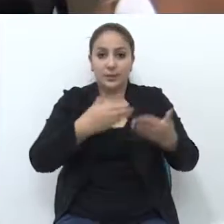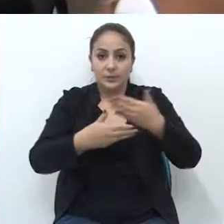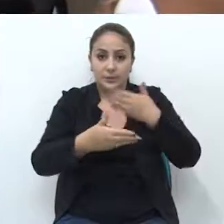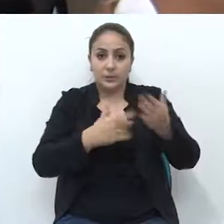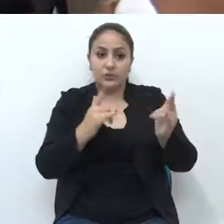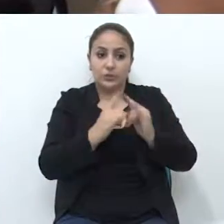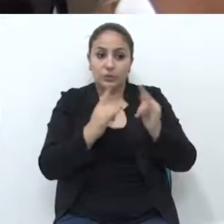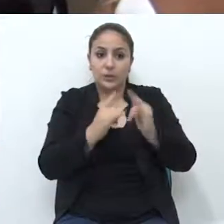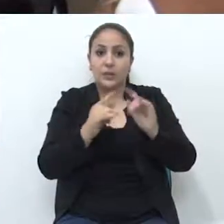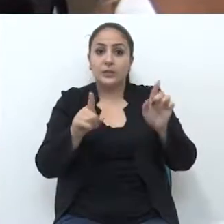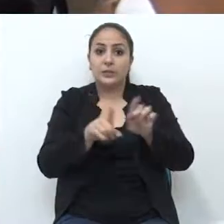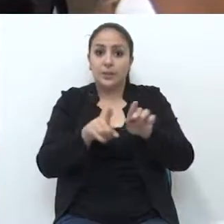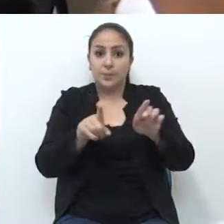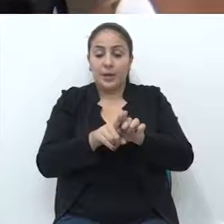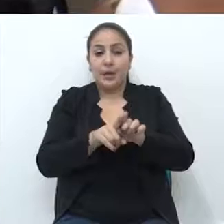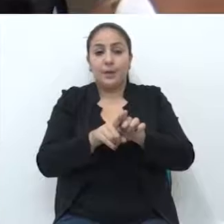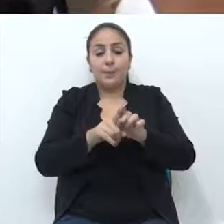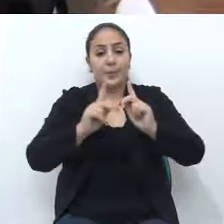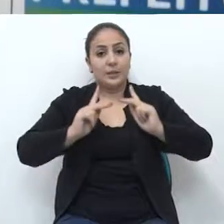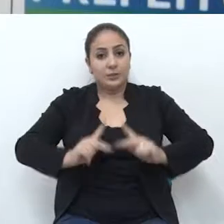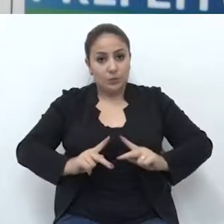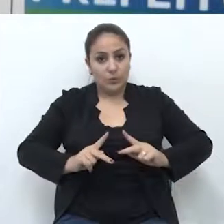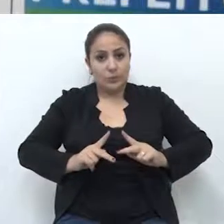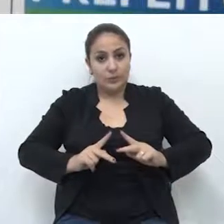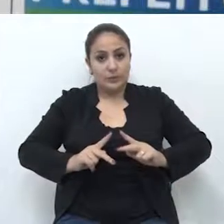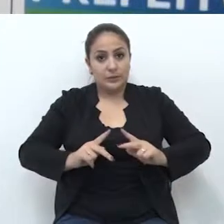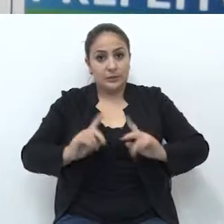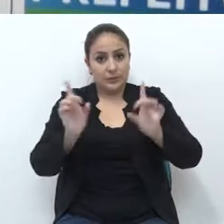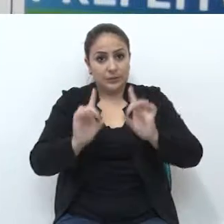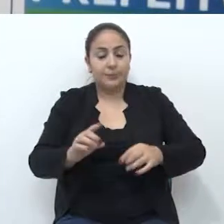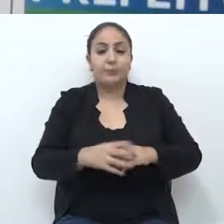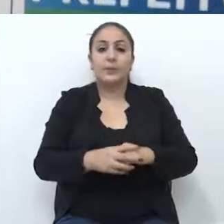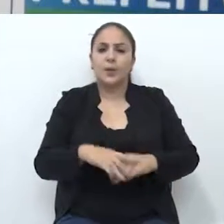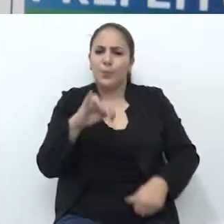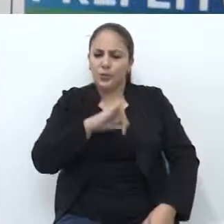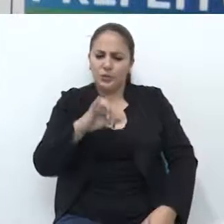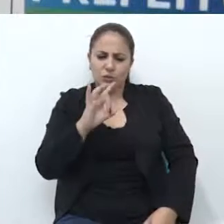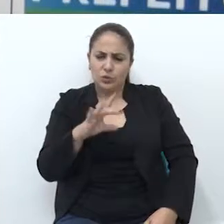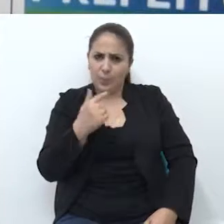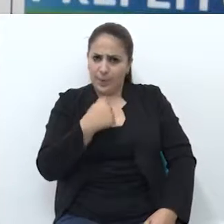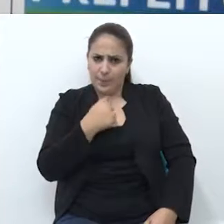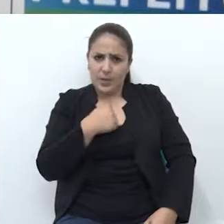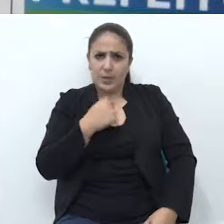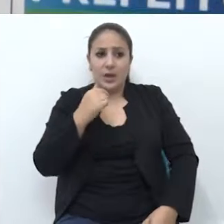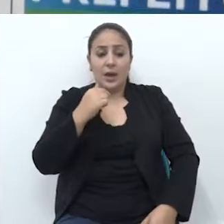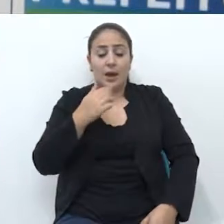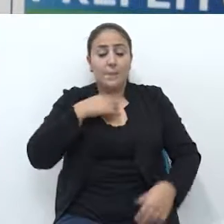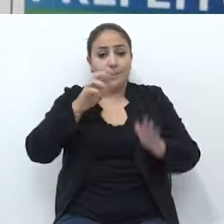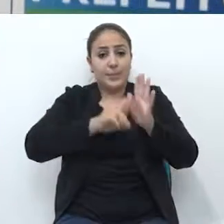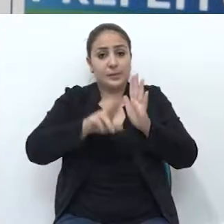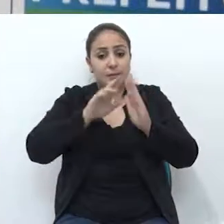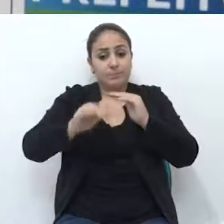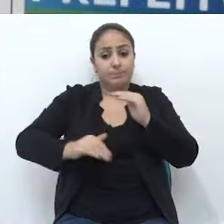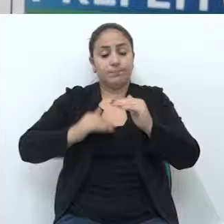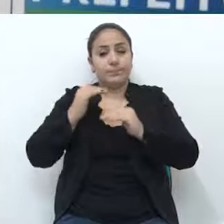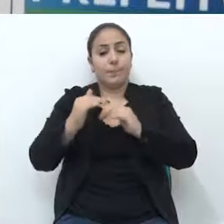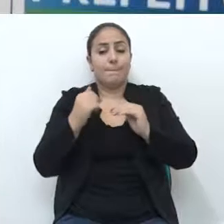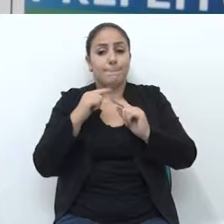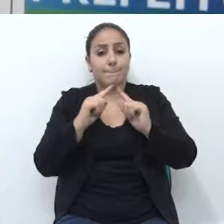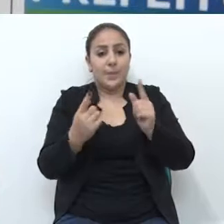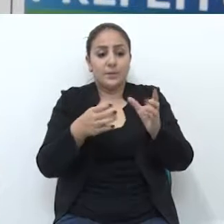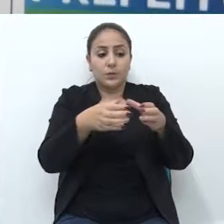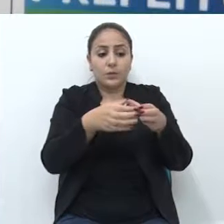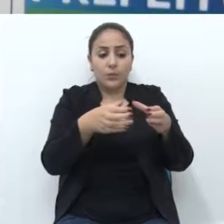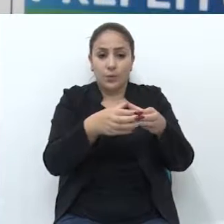atletas individuais e paraolímpicos. É muito importante, não só para mim, que sou representante a nível internacional, mas